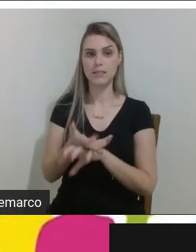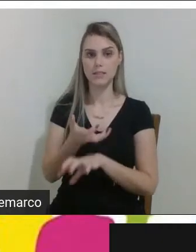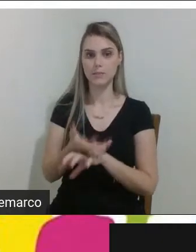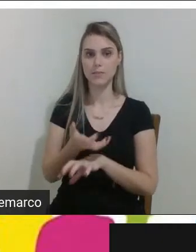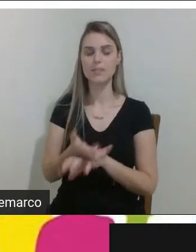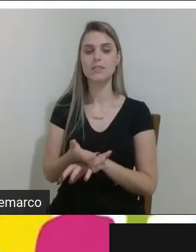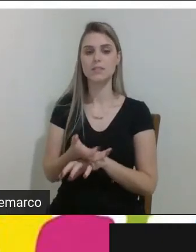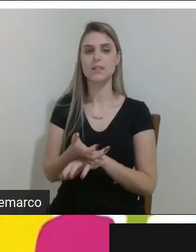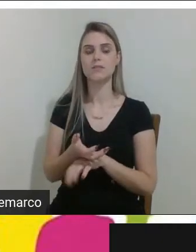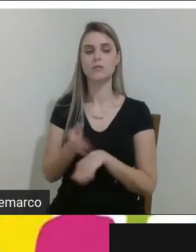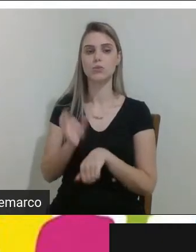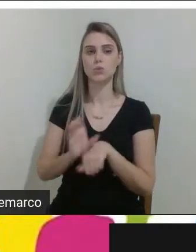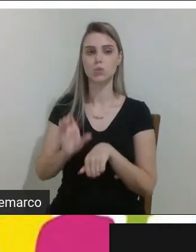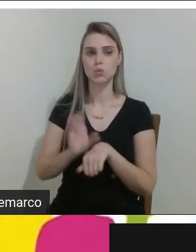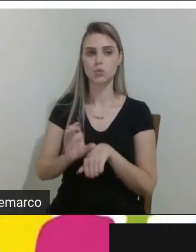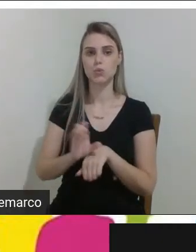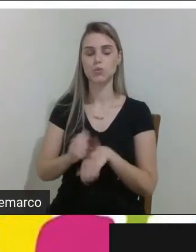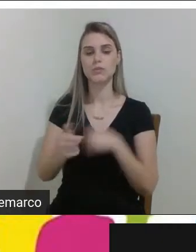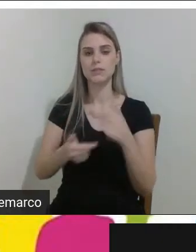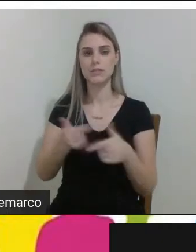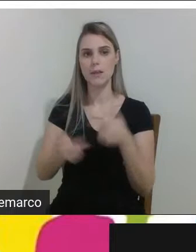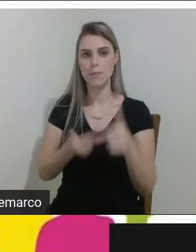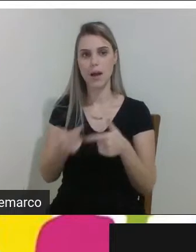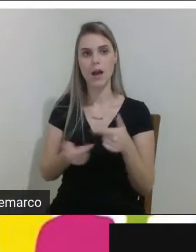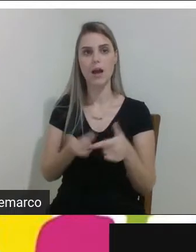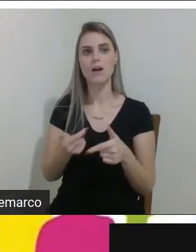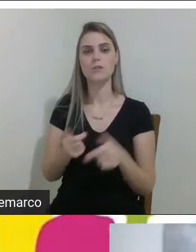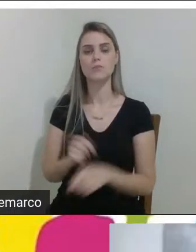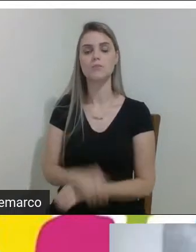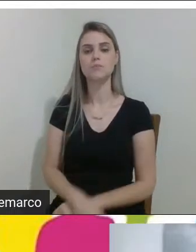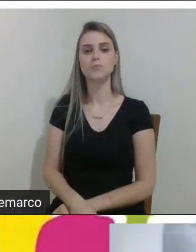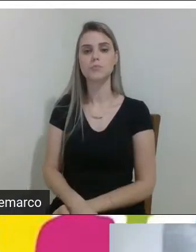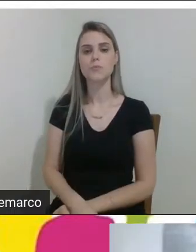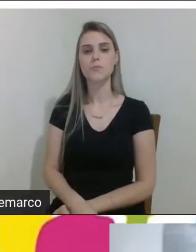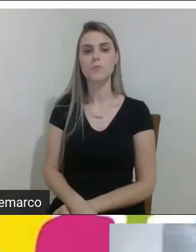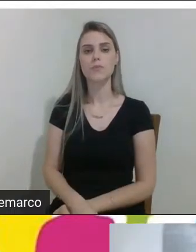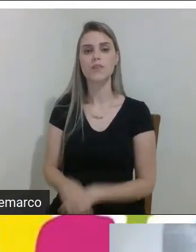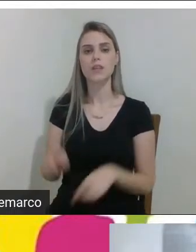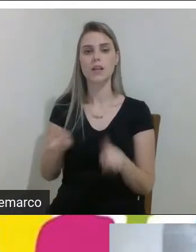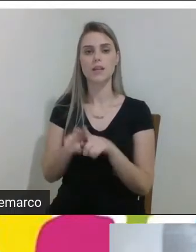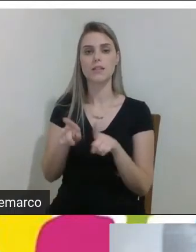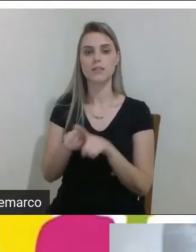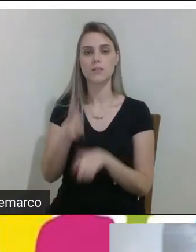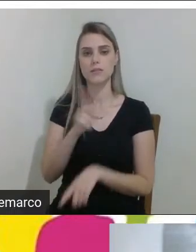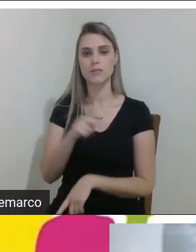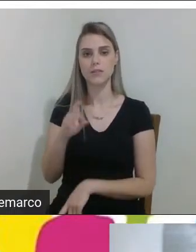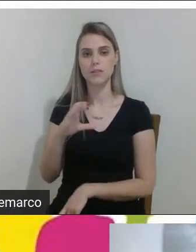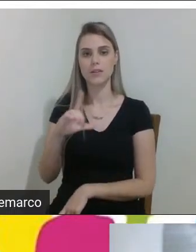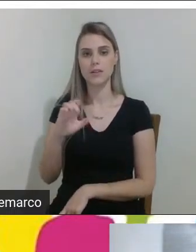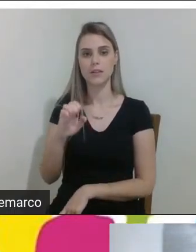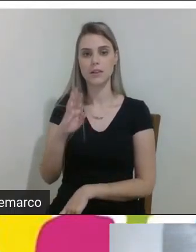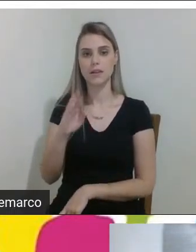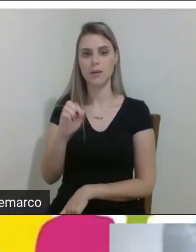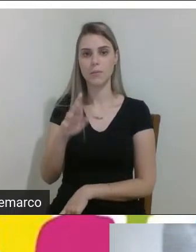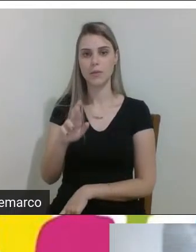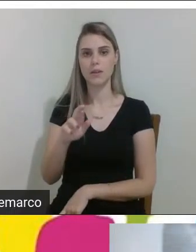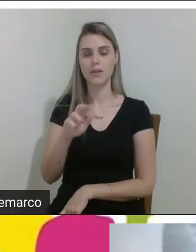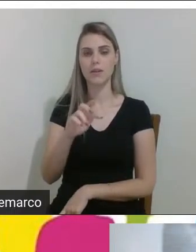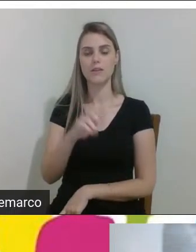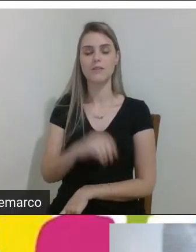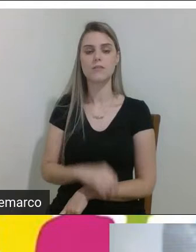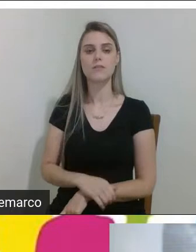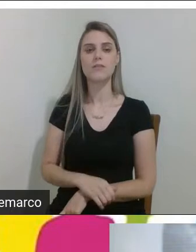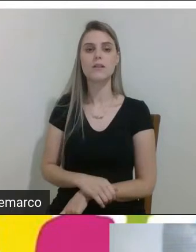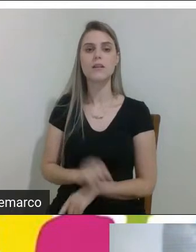unidade curricular de trabalho integrador e também ao professor Cleverson Guadalim ele que